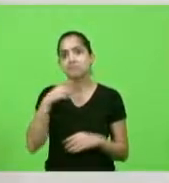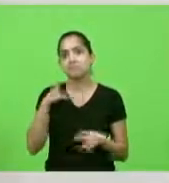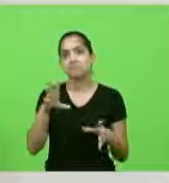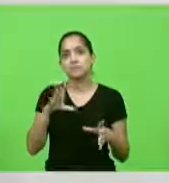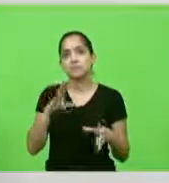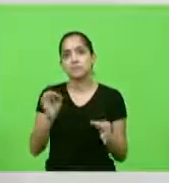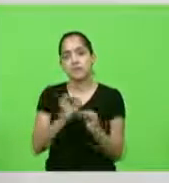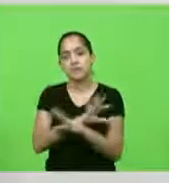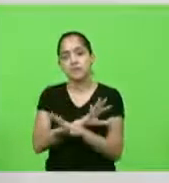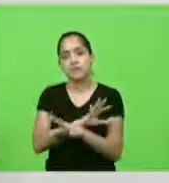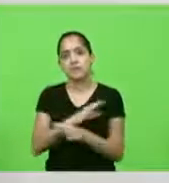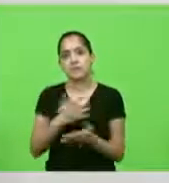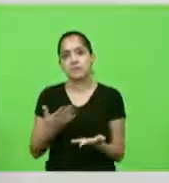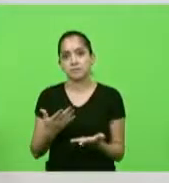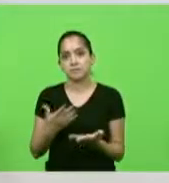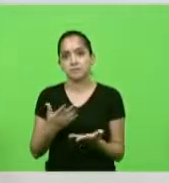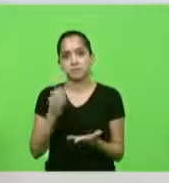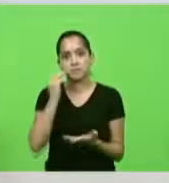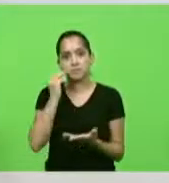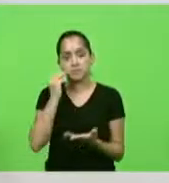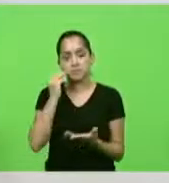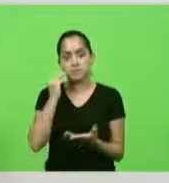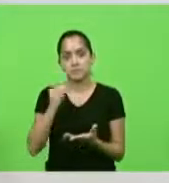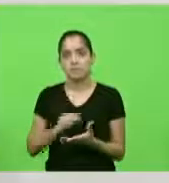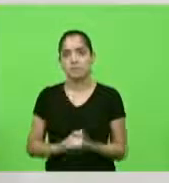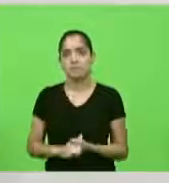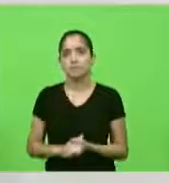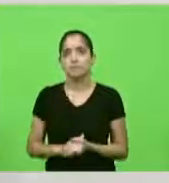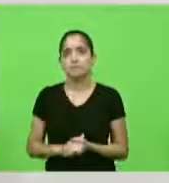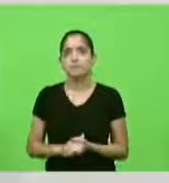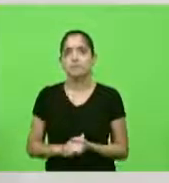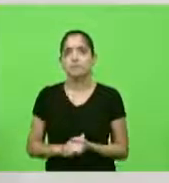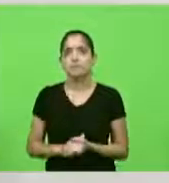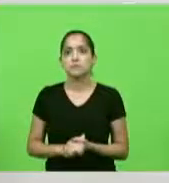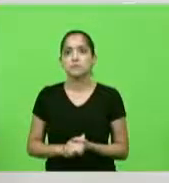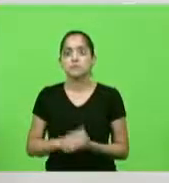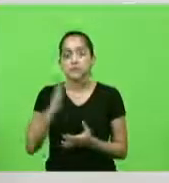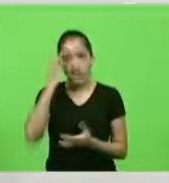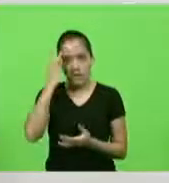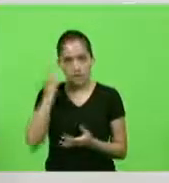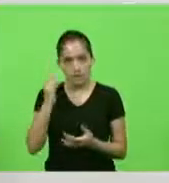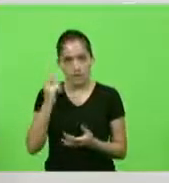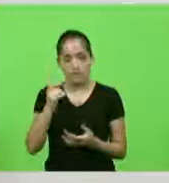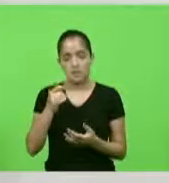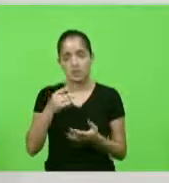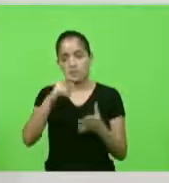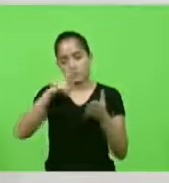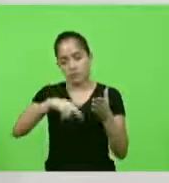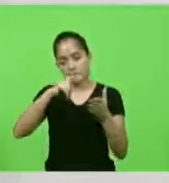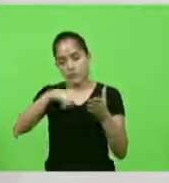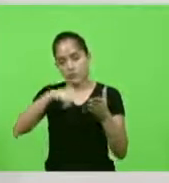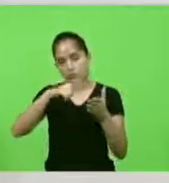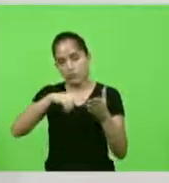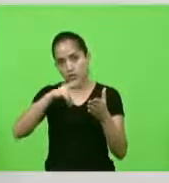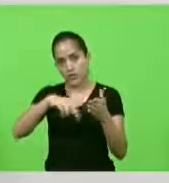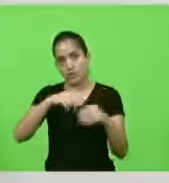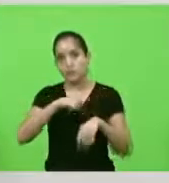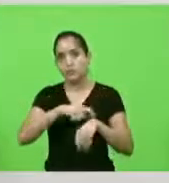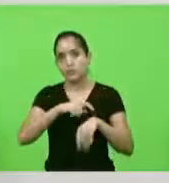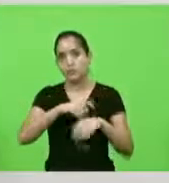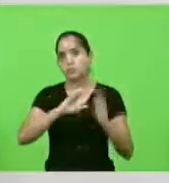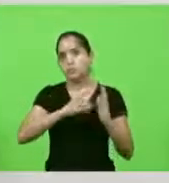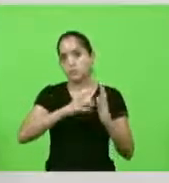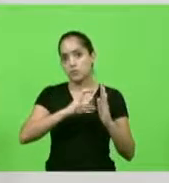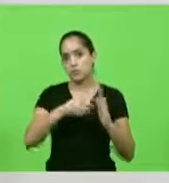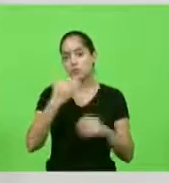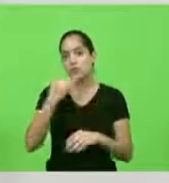um minuto então usarei é amanhã o restante do tempo do partido e peço